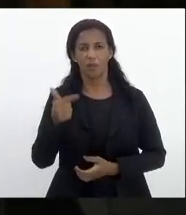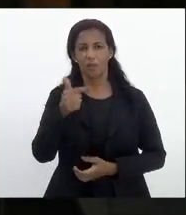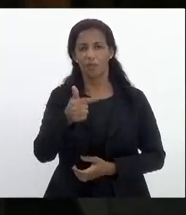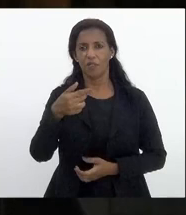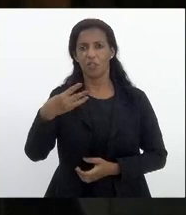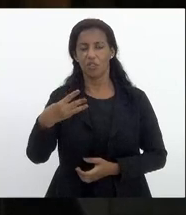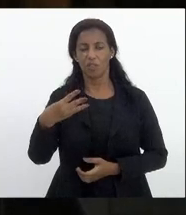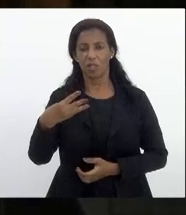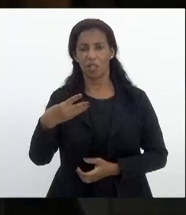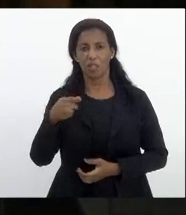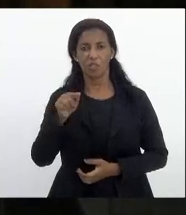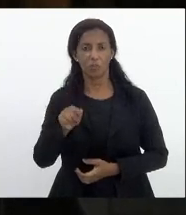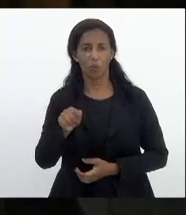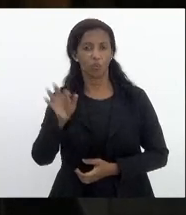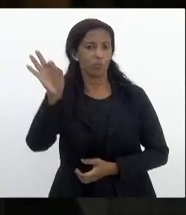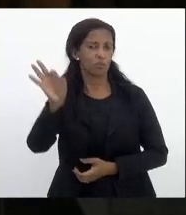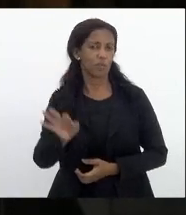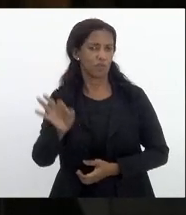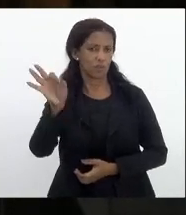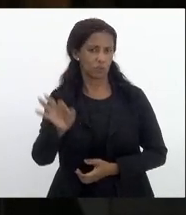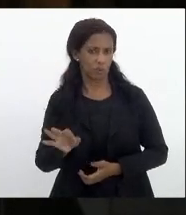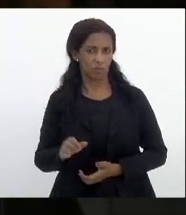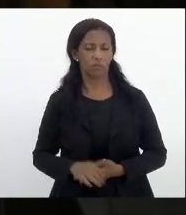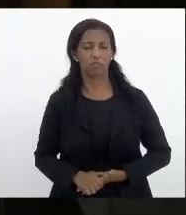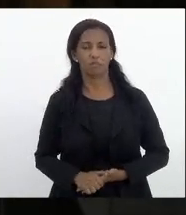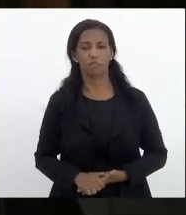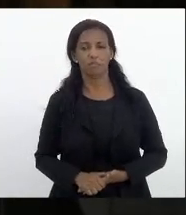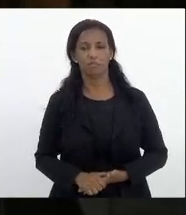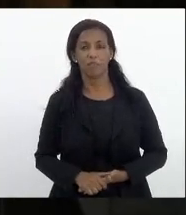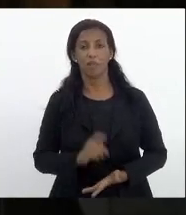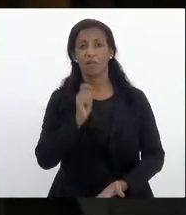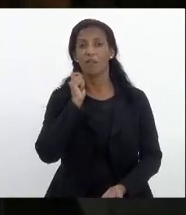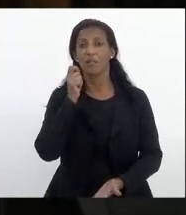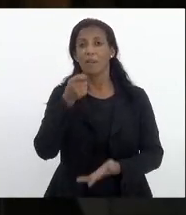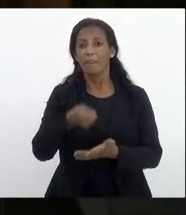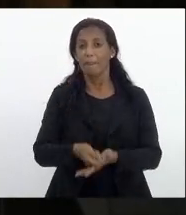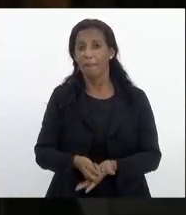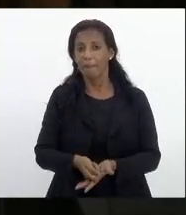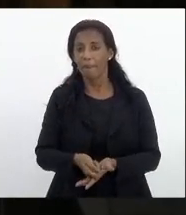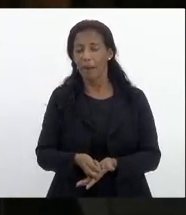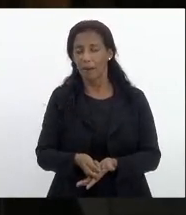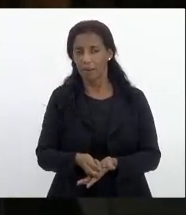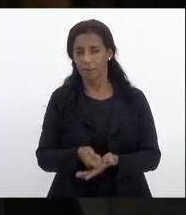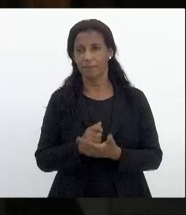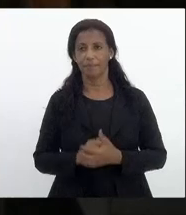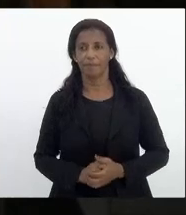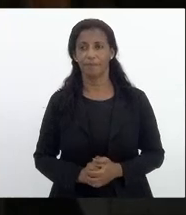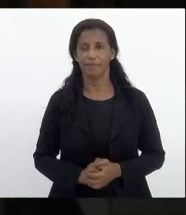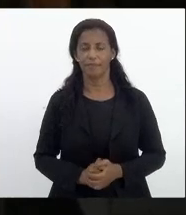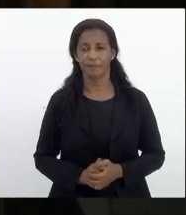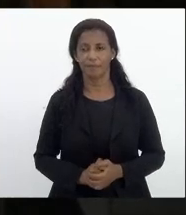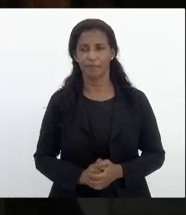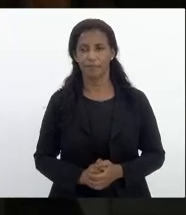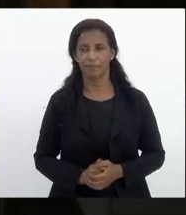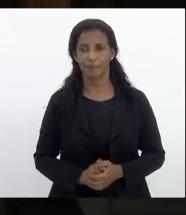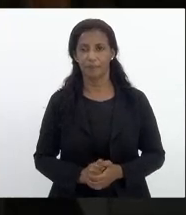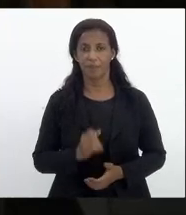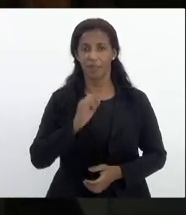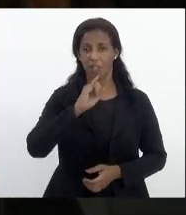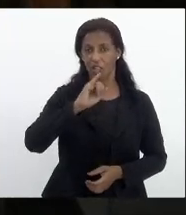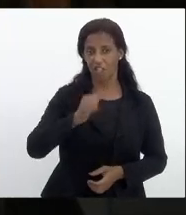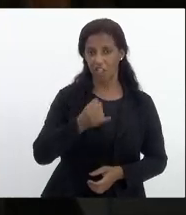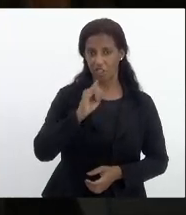pontos percentuais que serão pagos da seguinte forma em